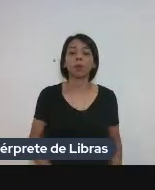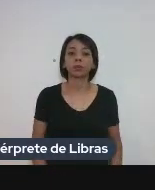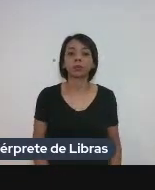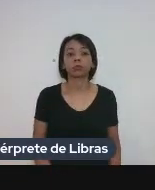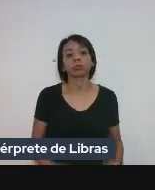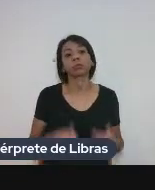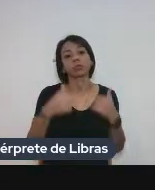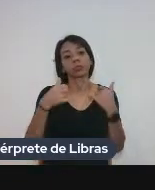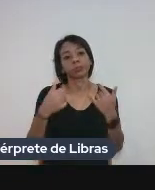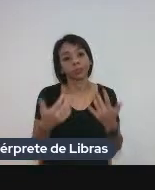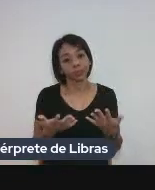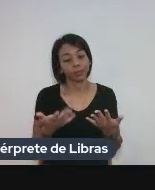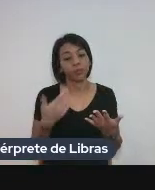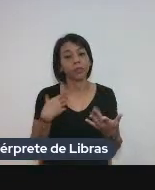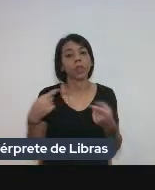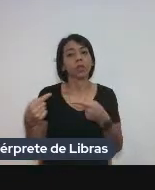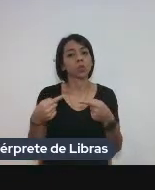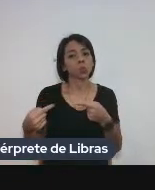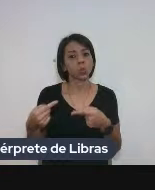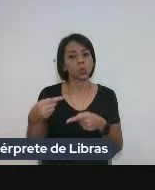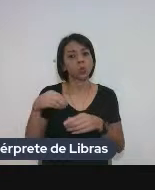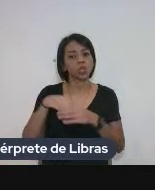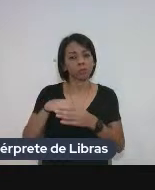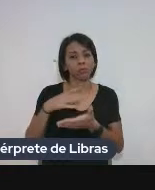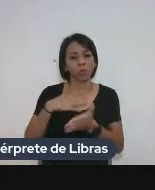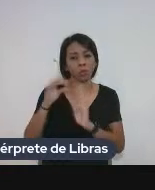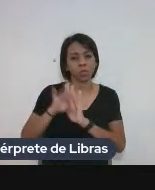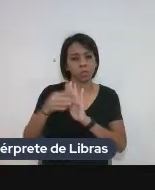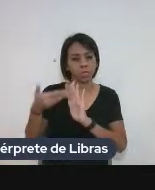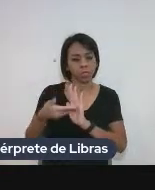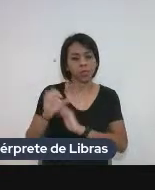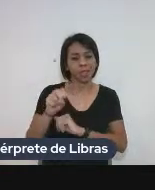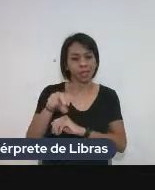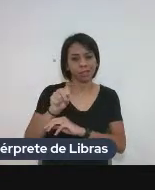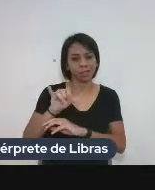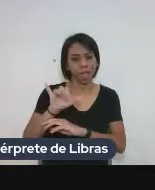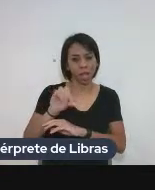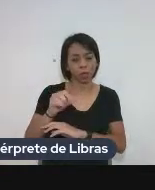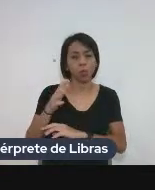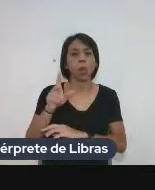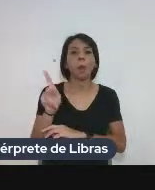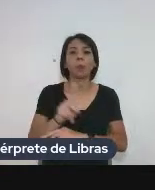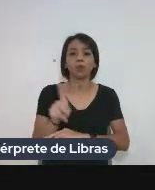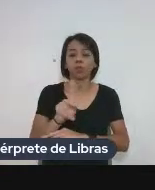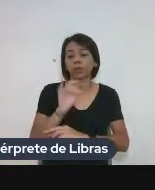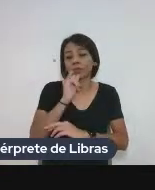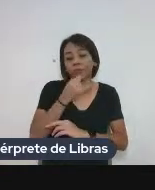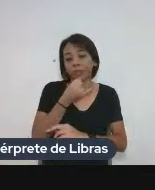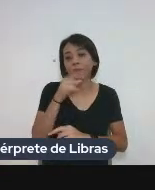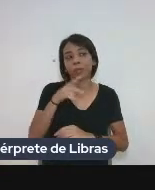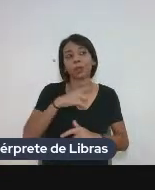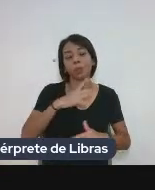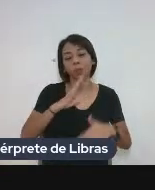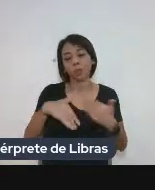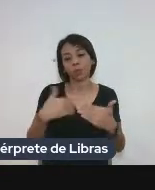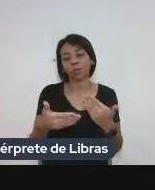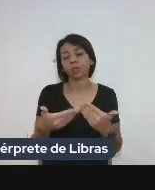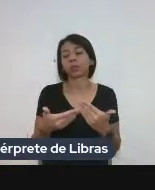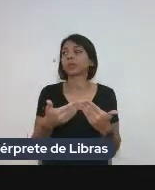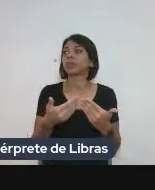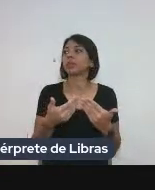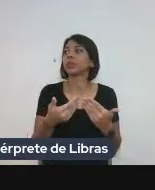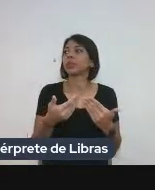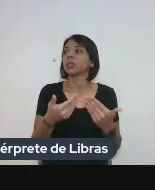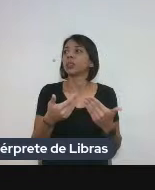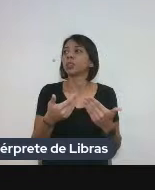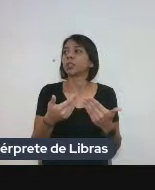Então, o que eu discuti no meu ensaio é que o professor, infelizmente, passa por esse processo de